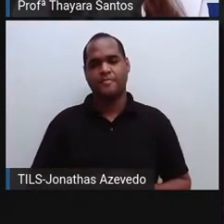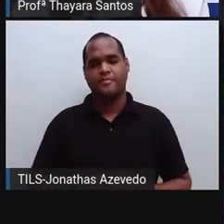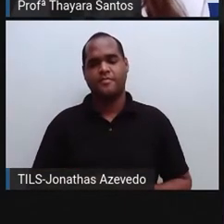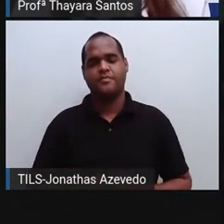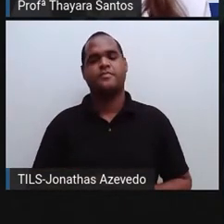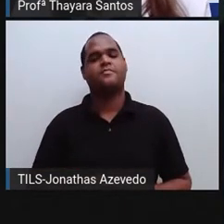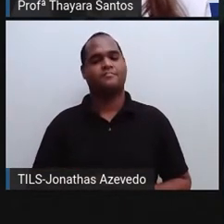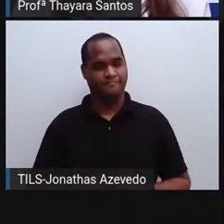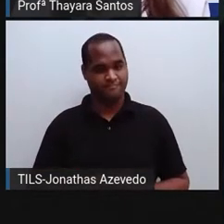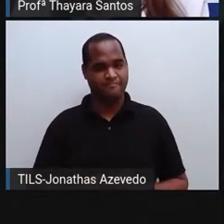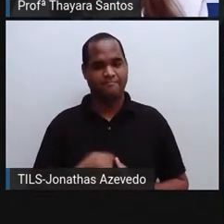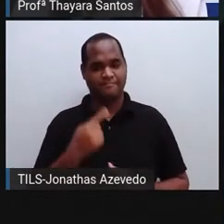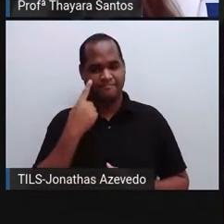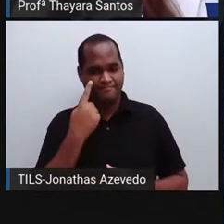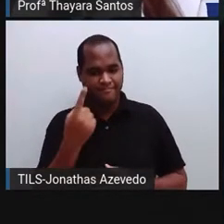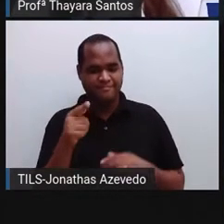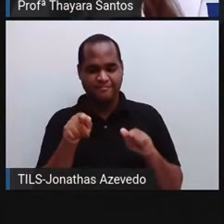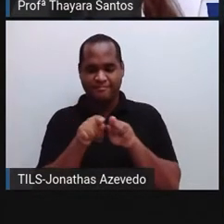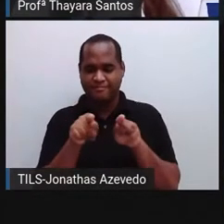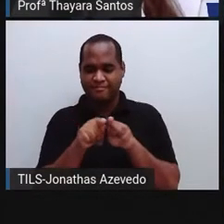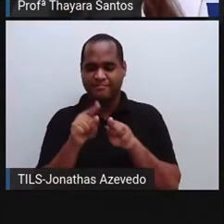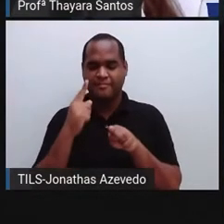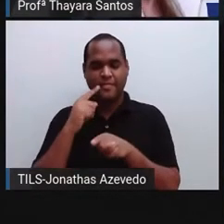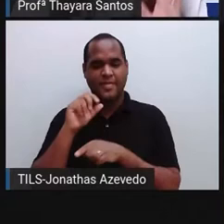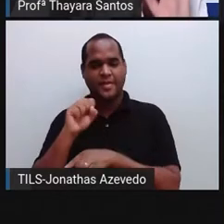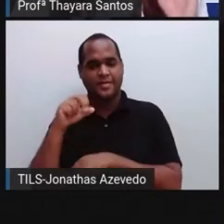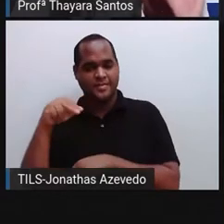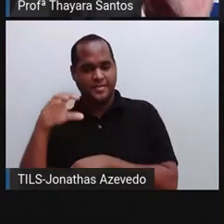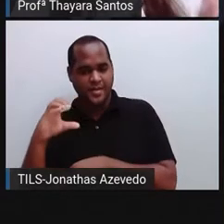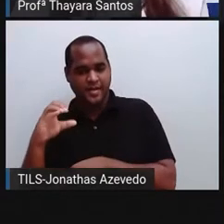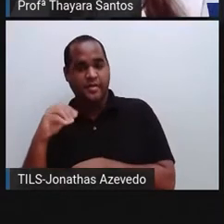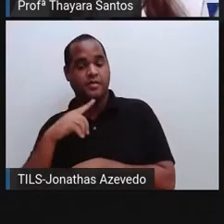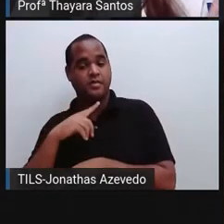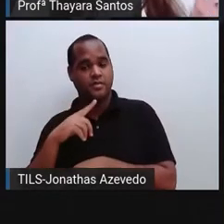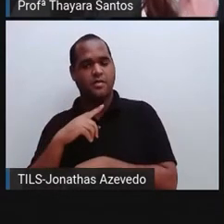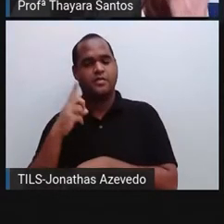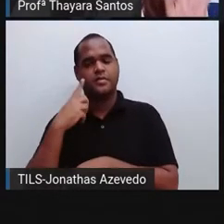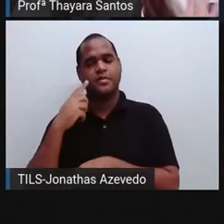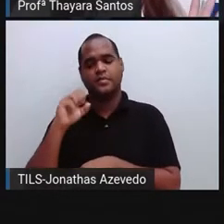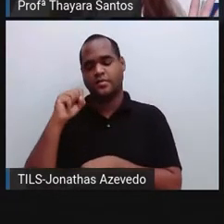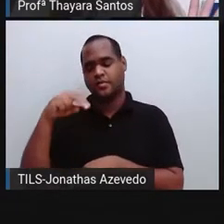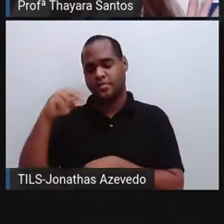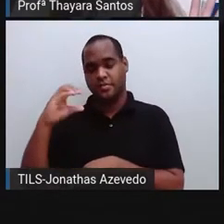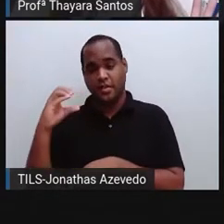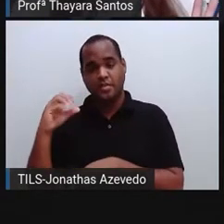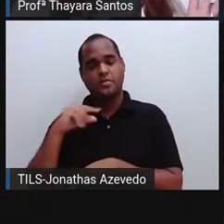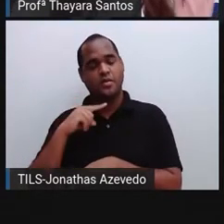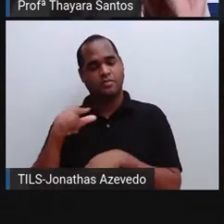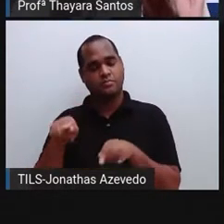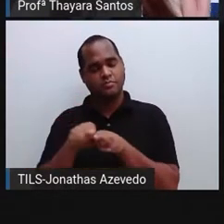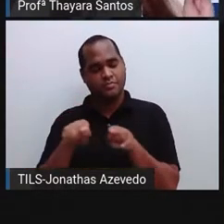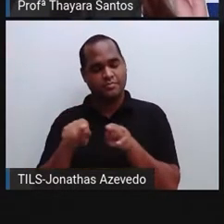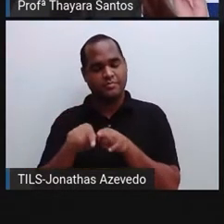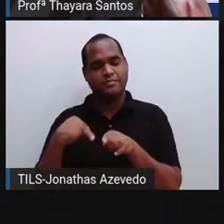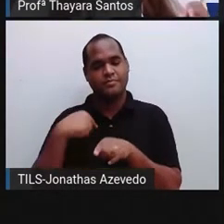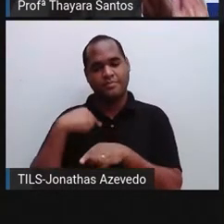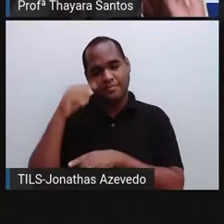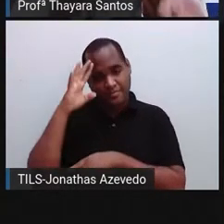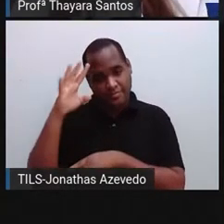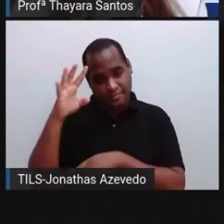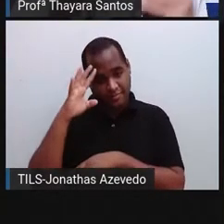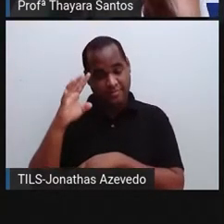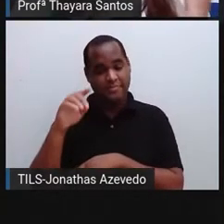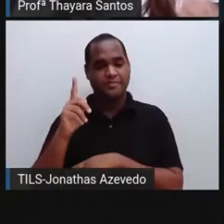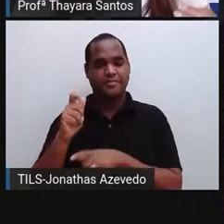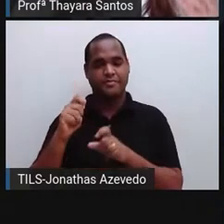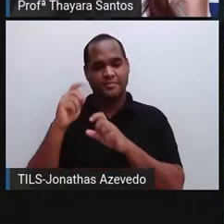A gente viu também que o sistema nervoso está dividido em sistema nervoso central, que a gente chama de SNC, e esse sistema nervoso central é